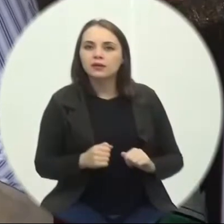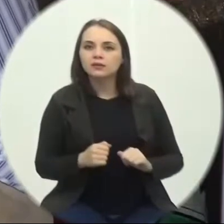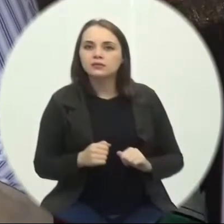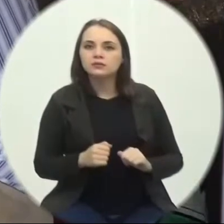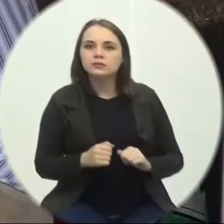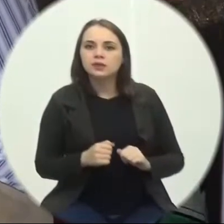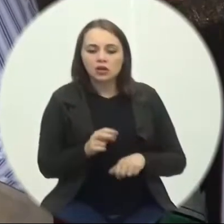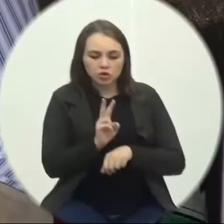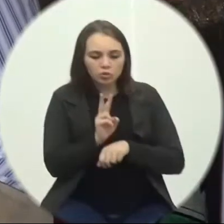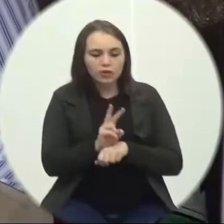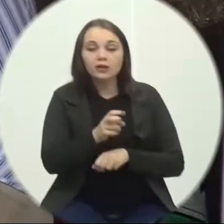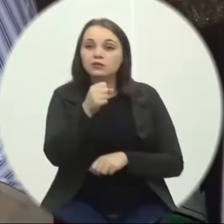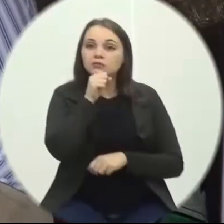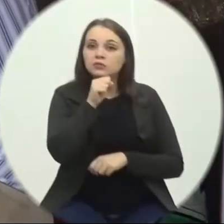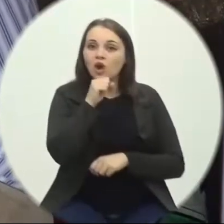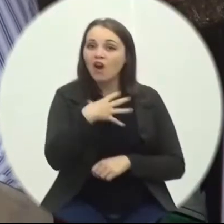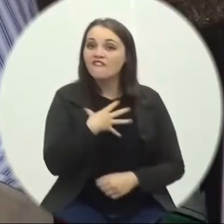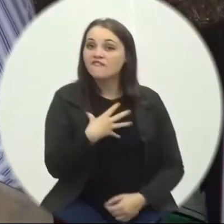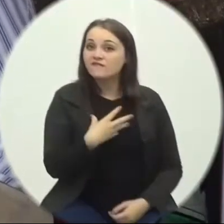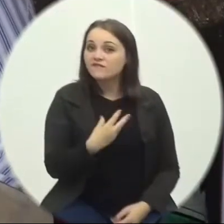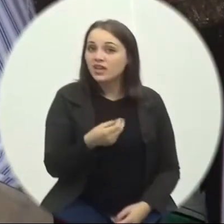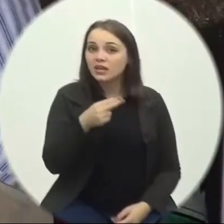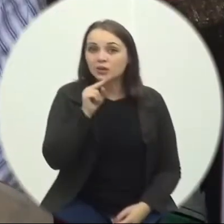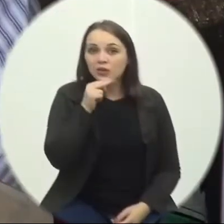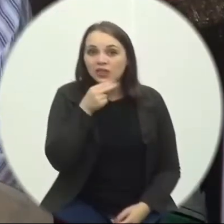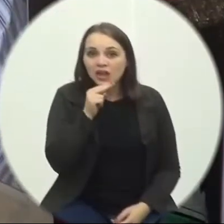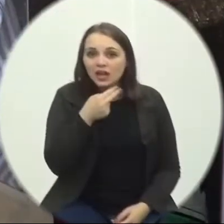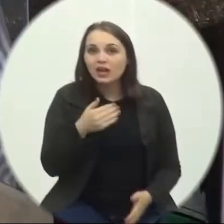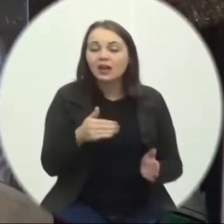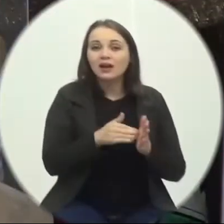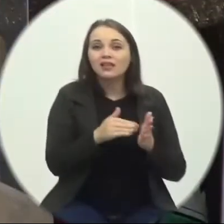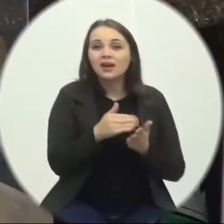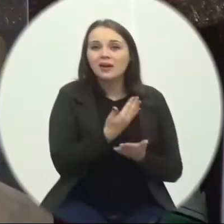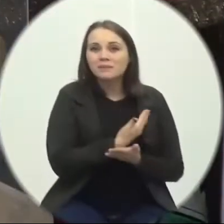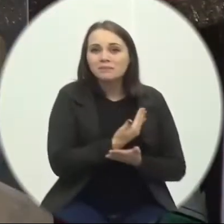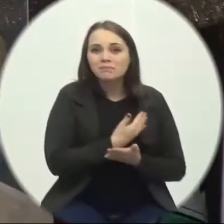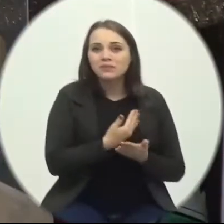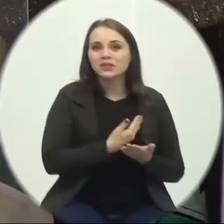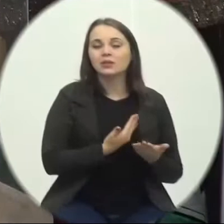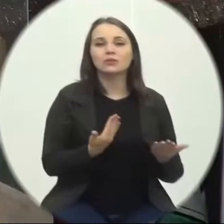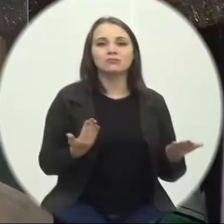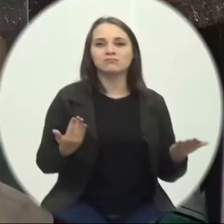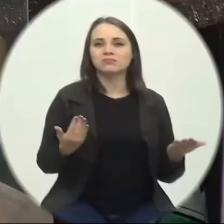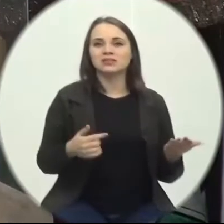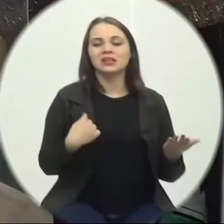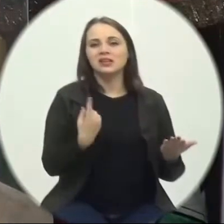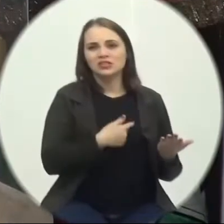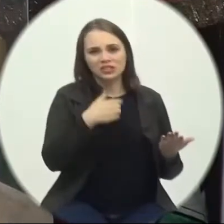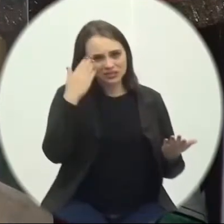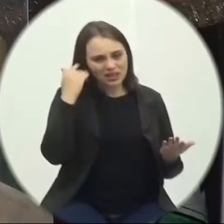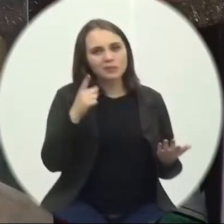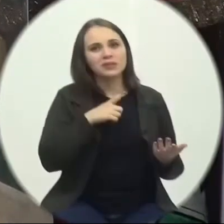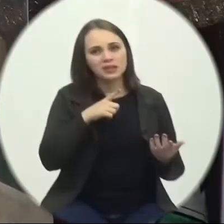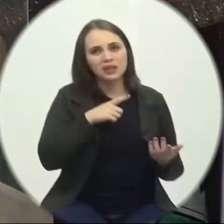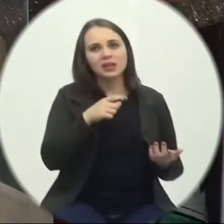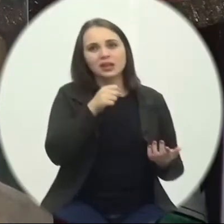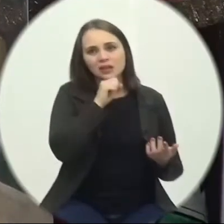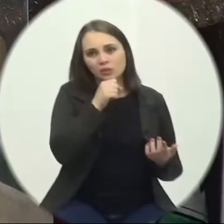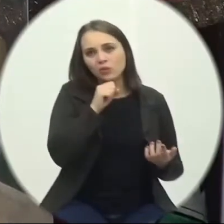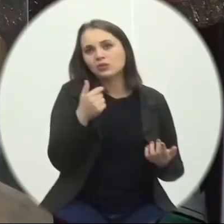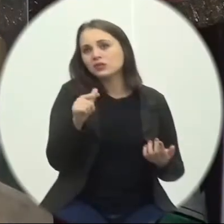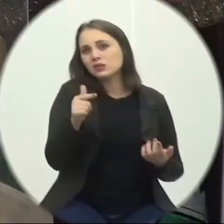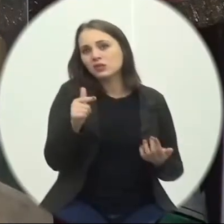Idosos Filhos Netos Até mesmo Amigos Porque a gente Sabe que tem Idoso Que as vezes Não tem